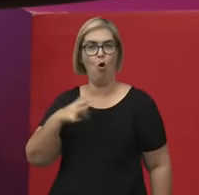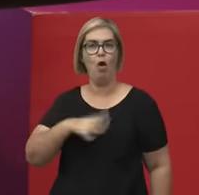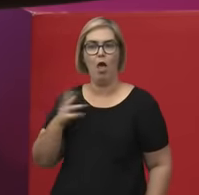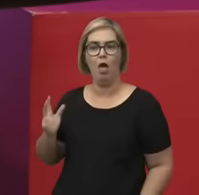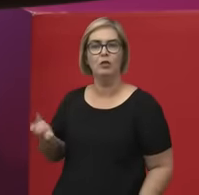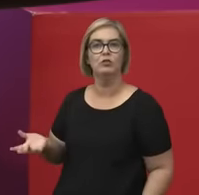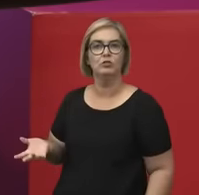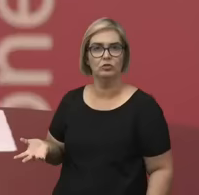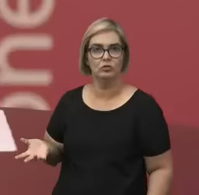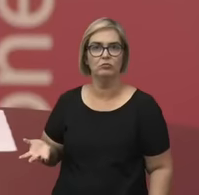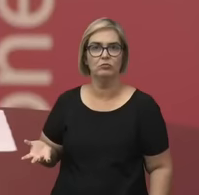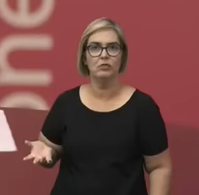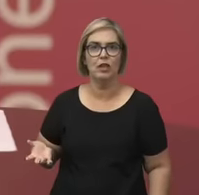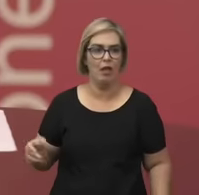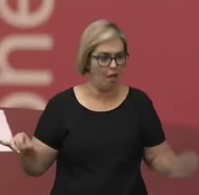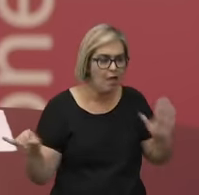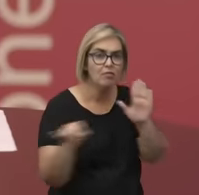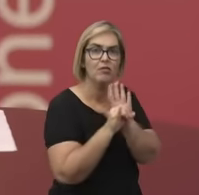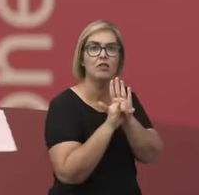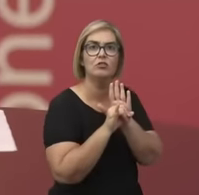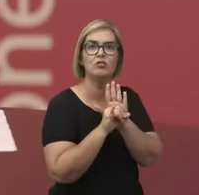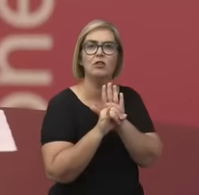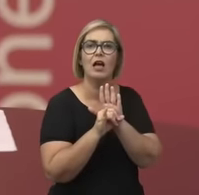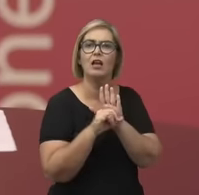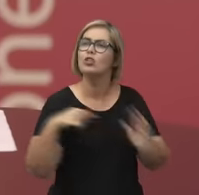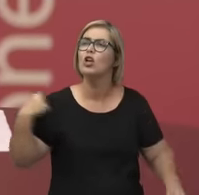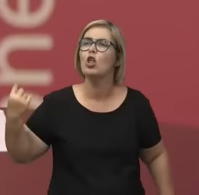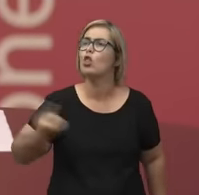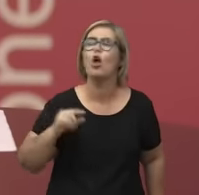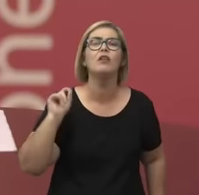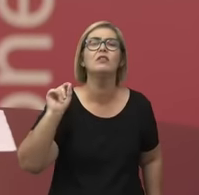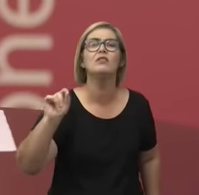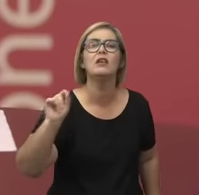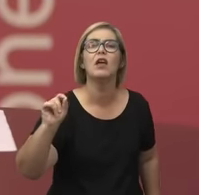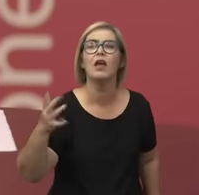identidade, quem somos, ser quem somos